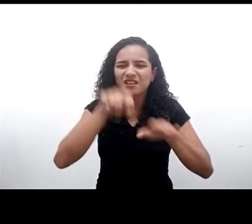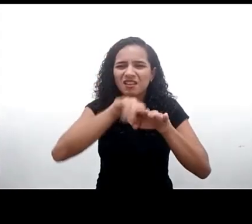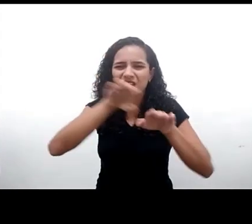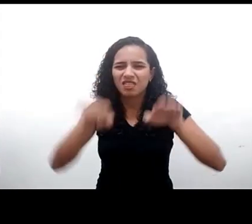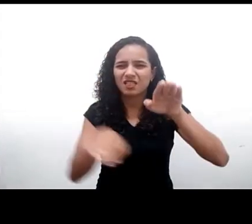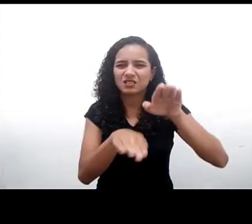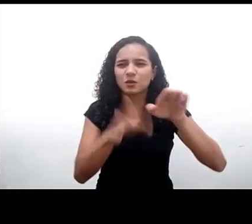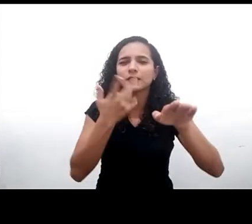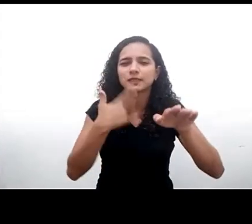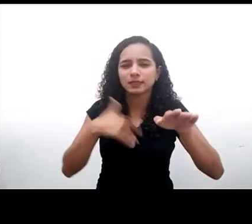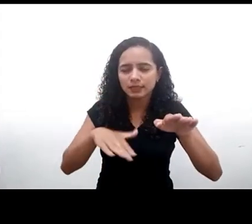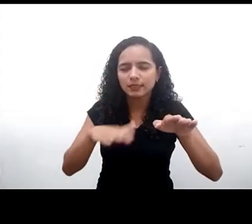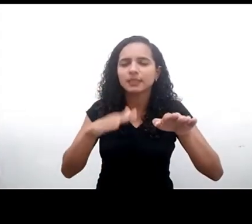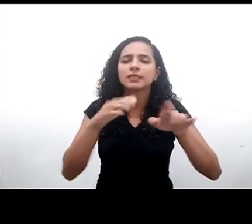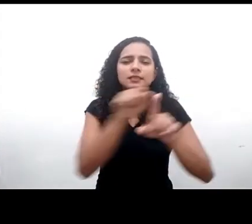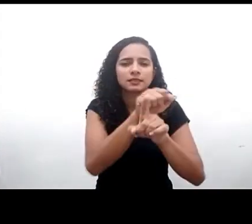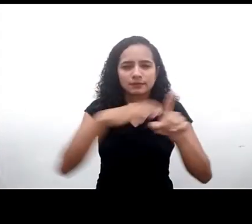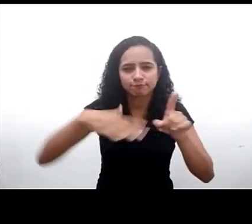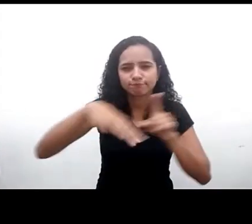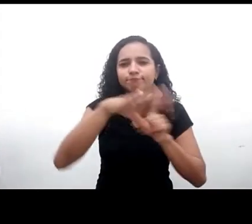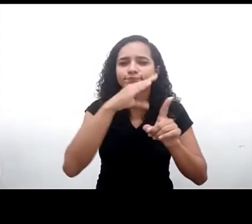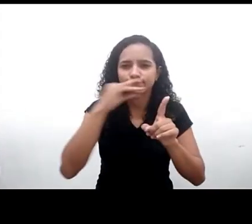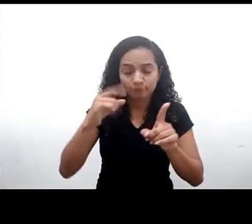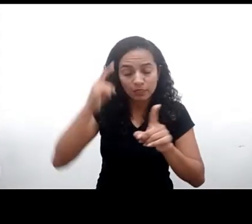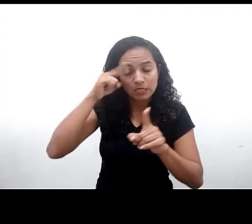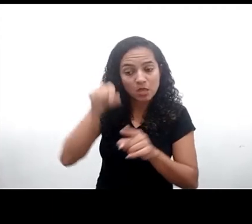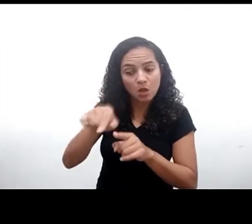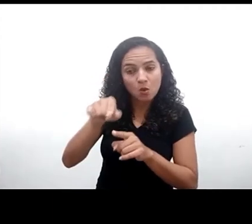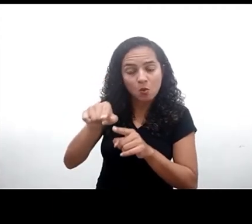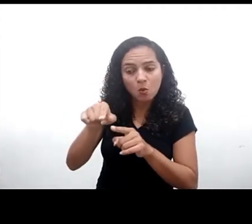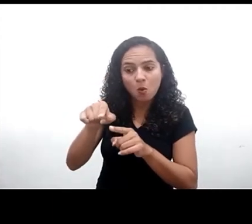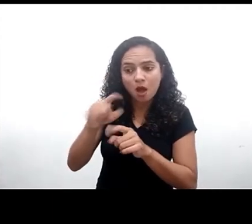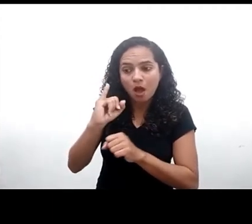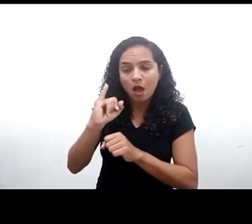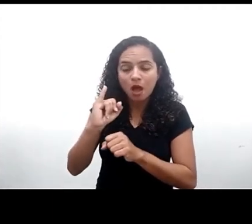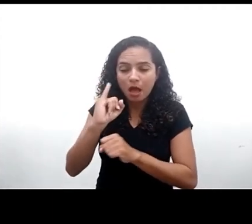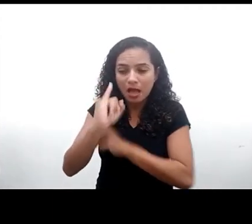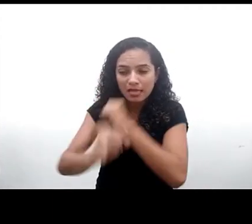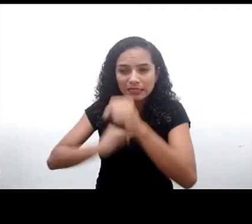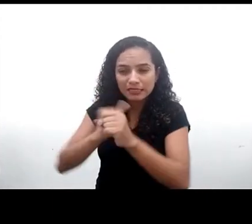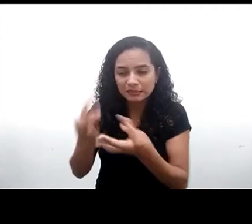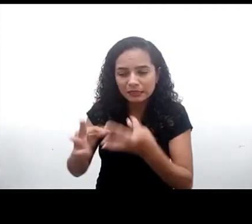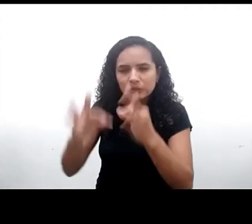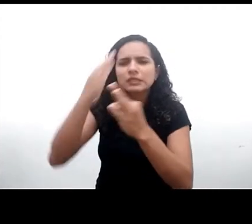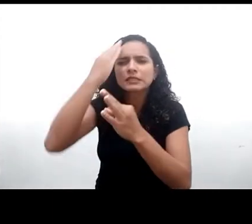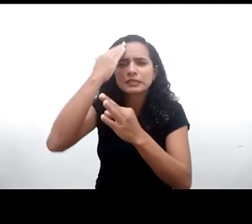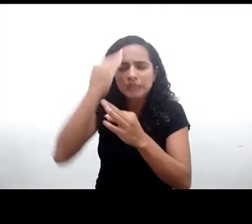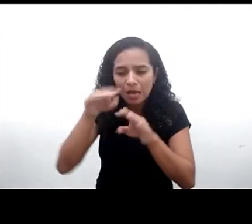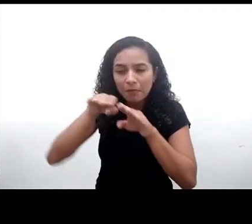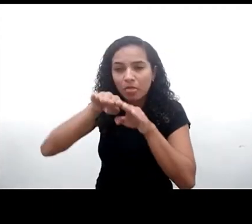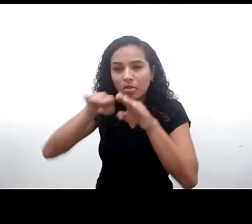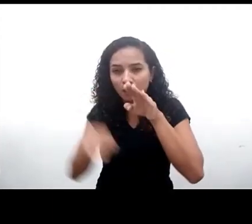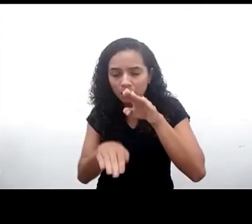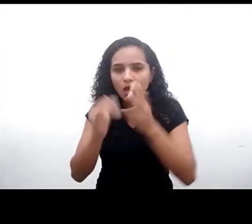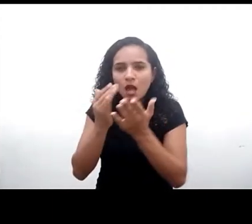trazer direitos aprofundou a desigualdade. Os dados que aparecem em